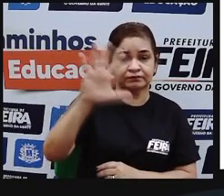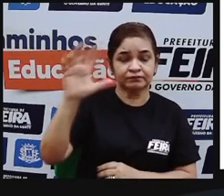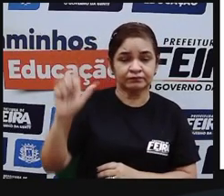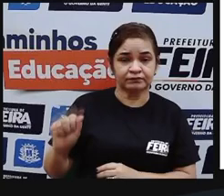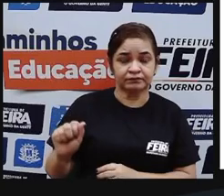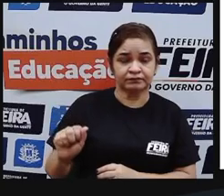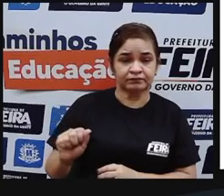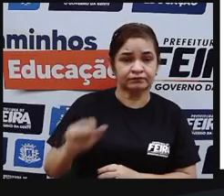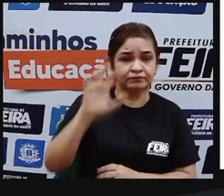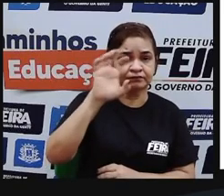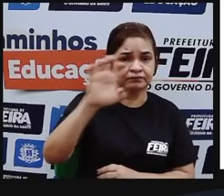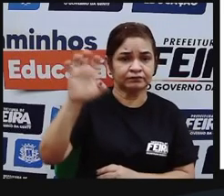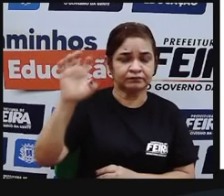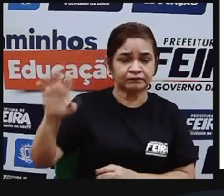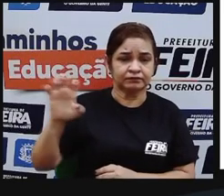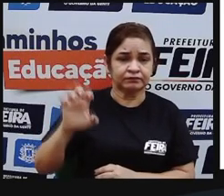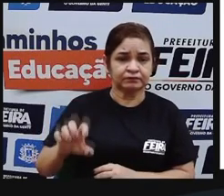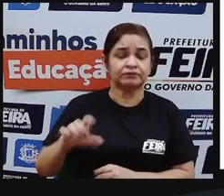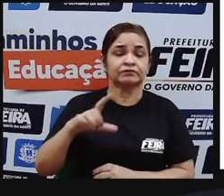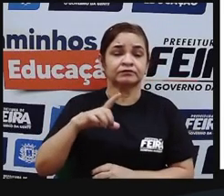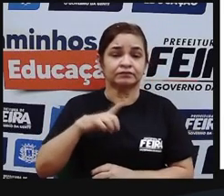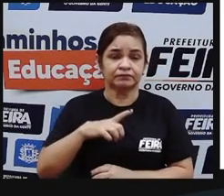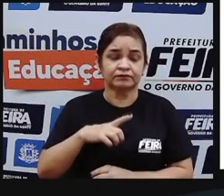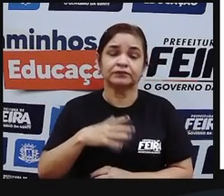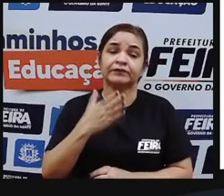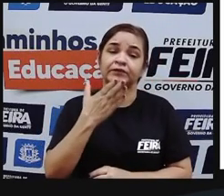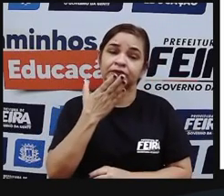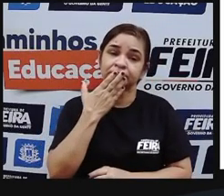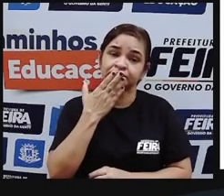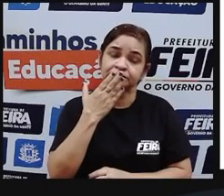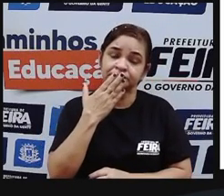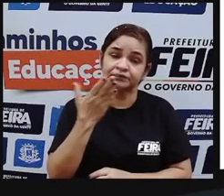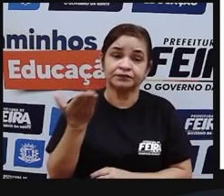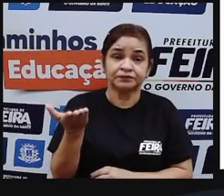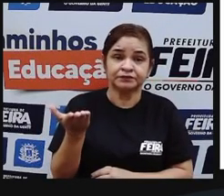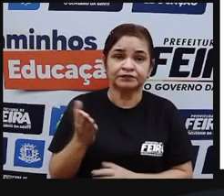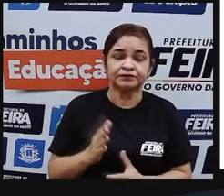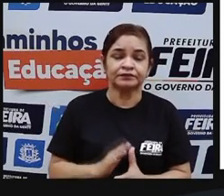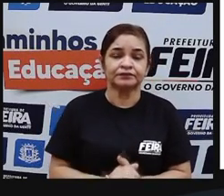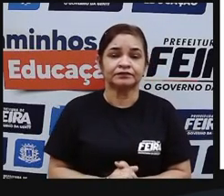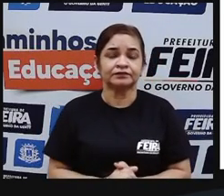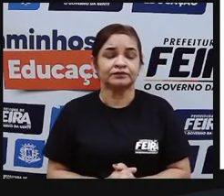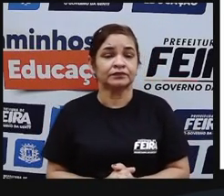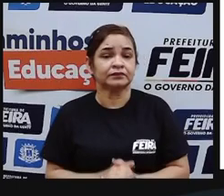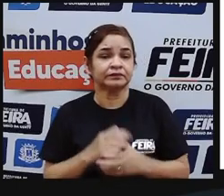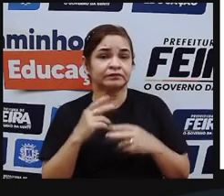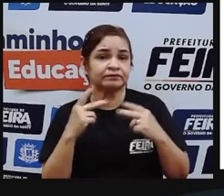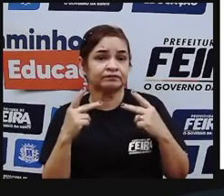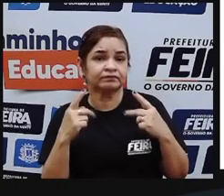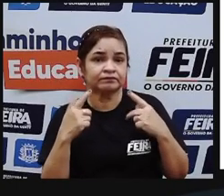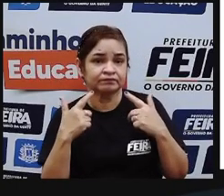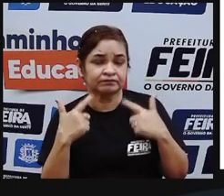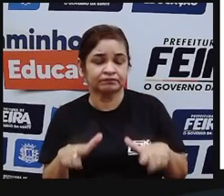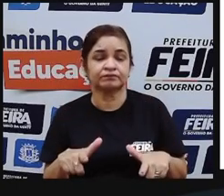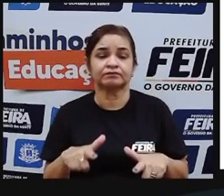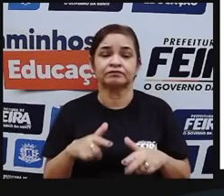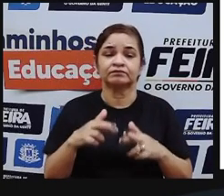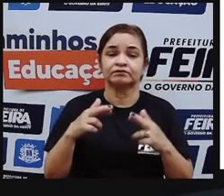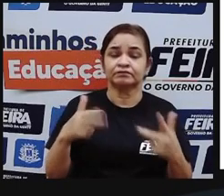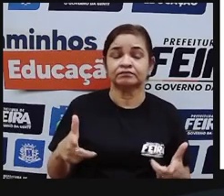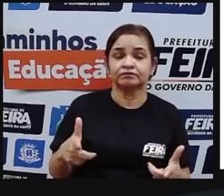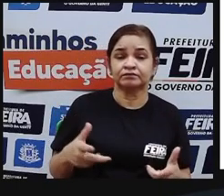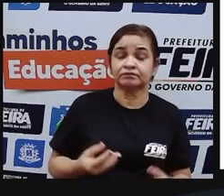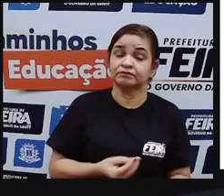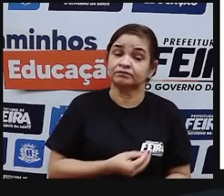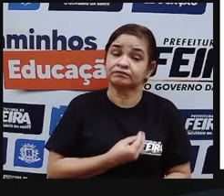cada região, uma tribo ou nação diferente. Com idiomas diferentes, modos de